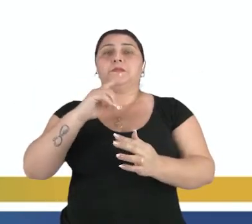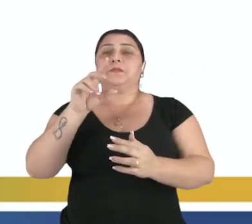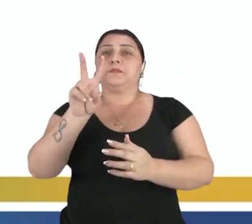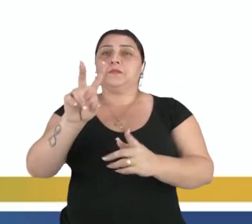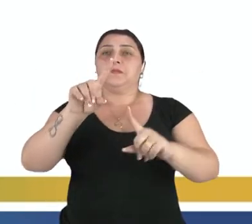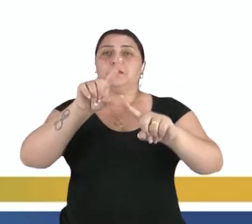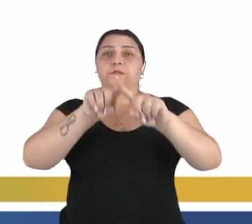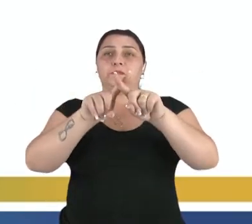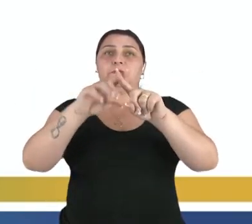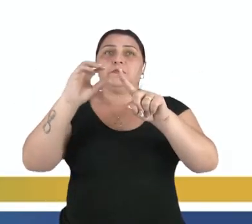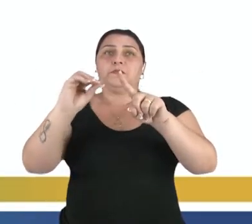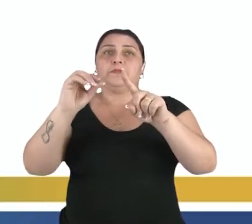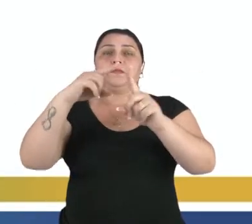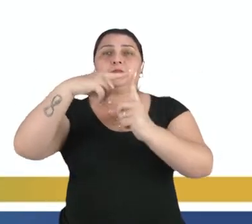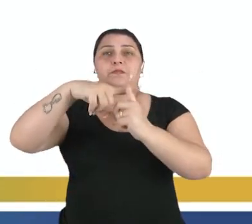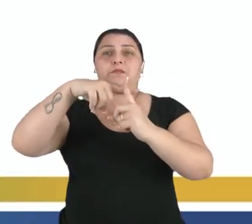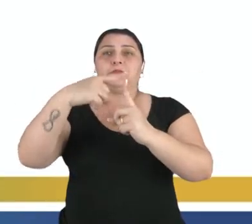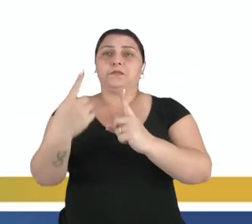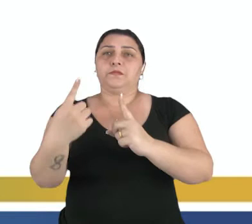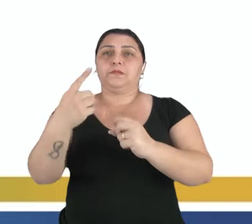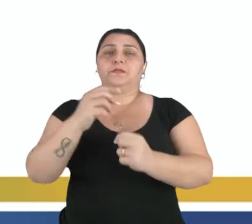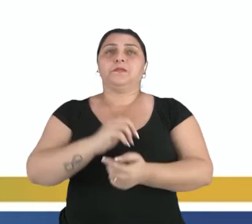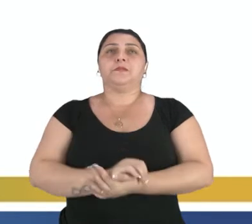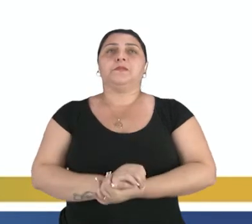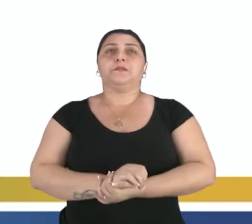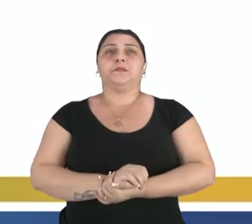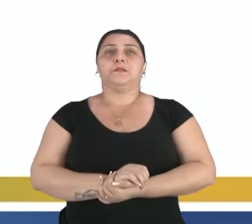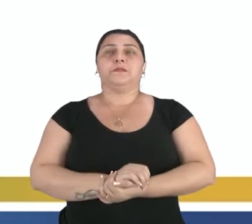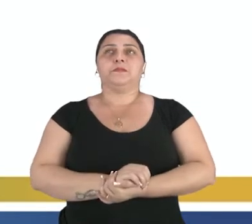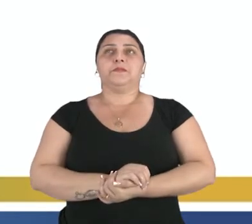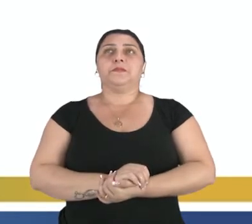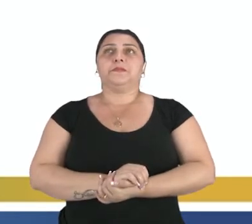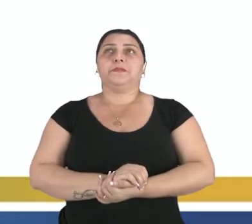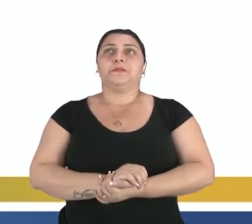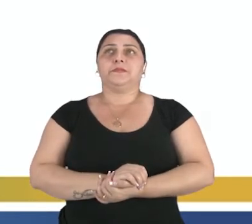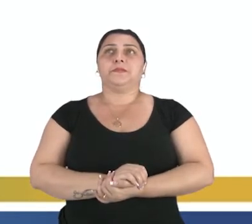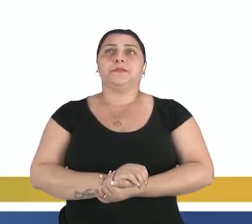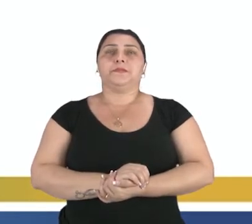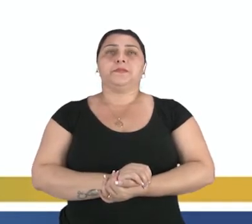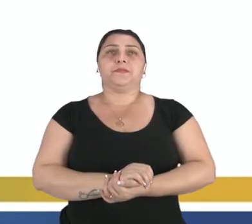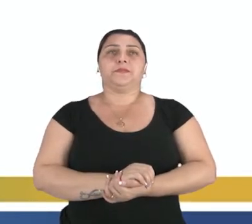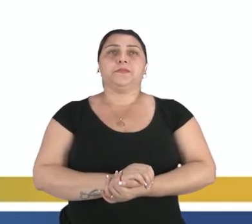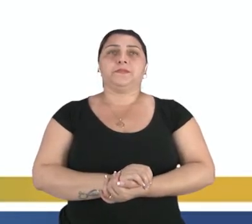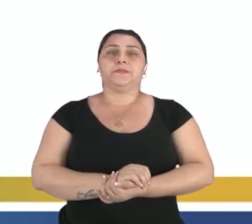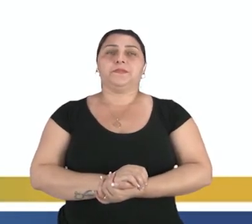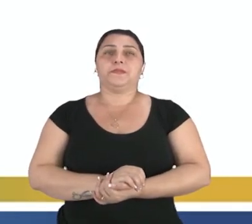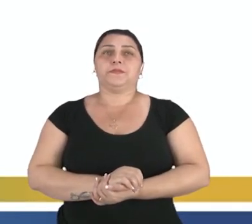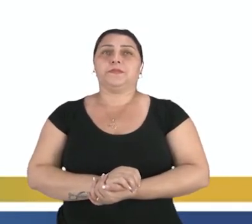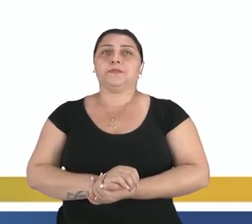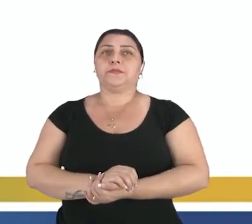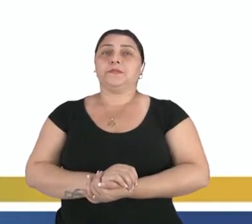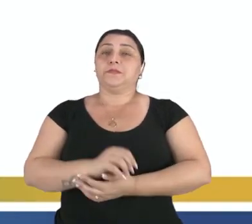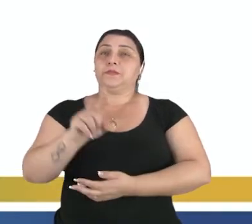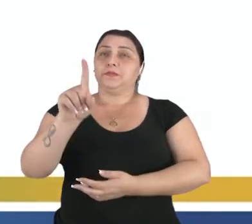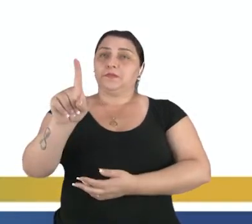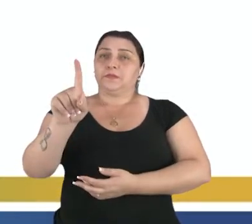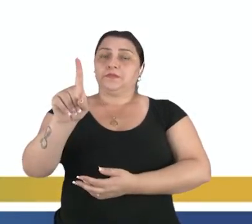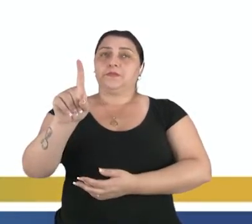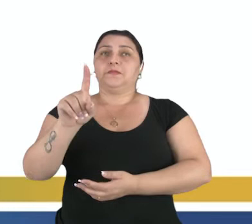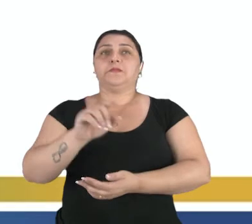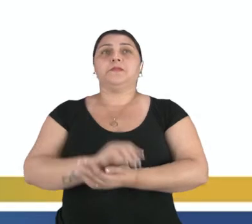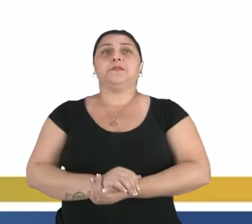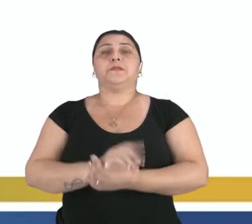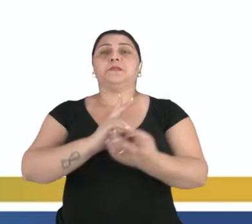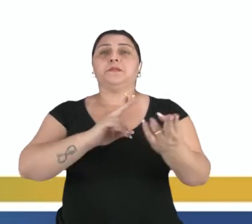obter a seguinte expressão, 2 vezes 0, mais 1. E aí nós temos o valor da imagem